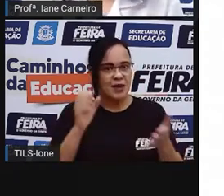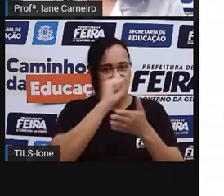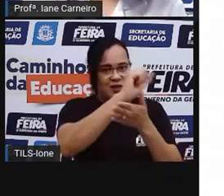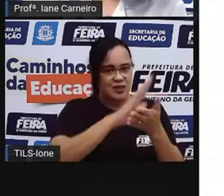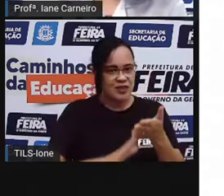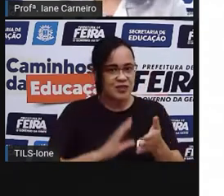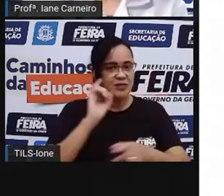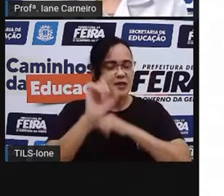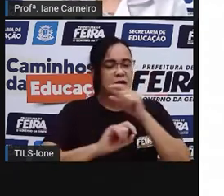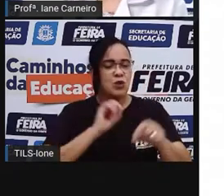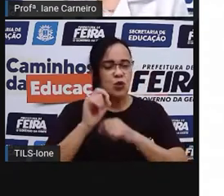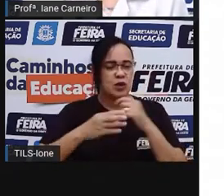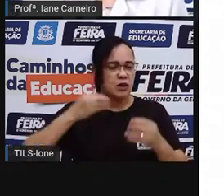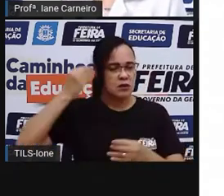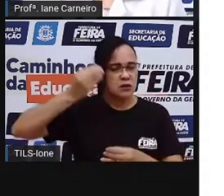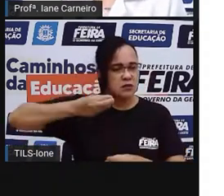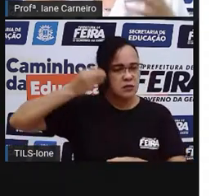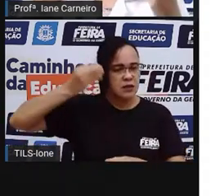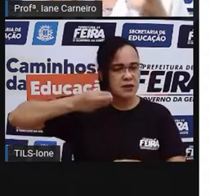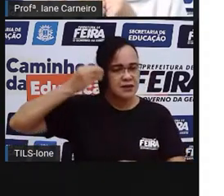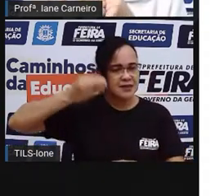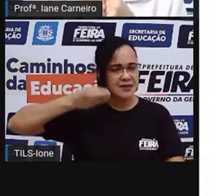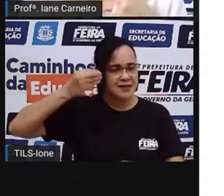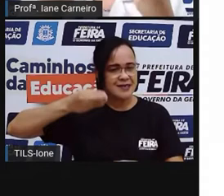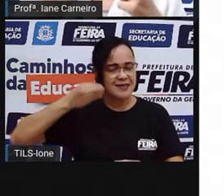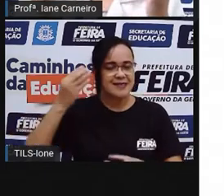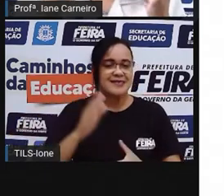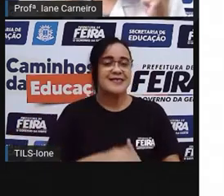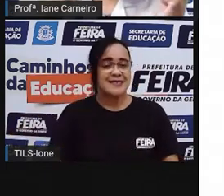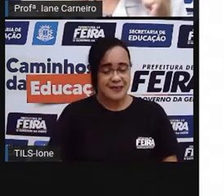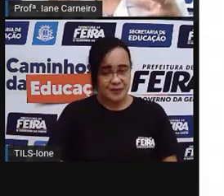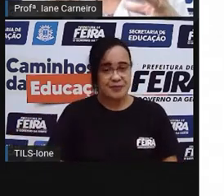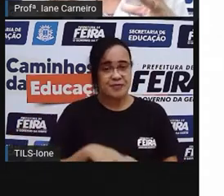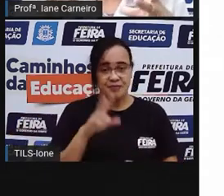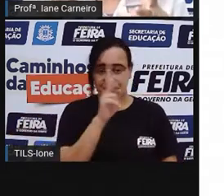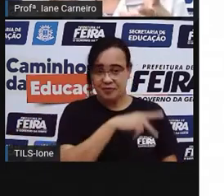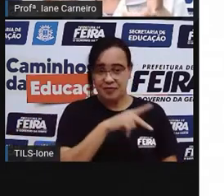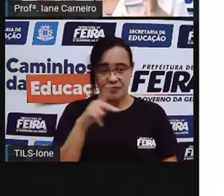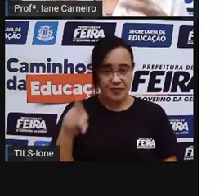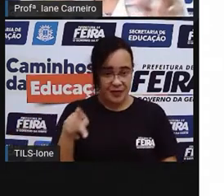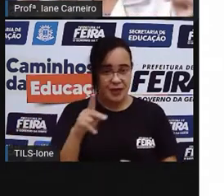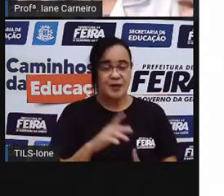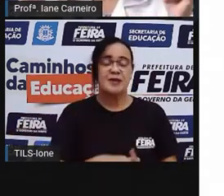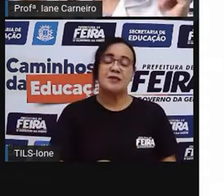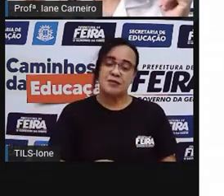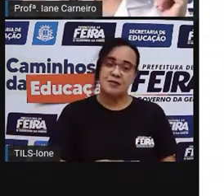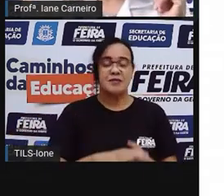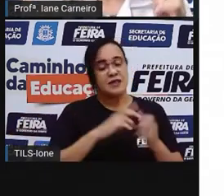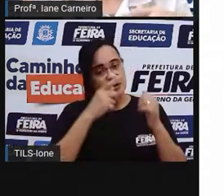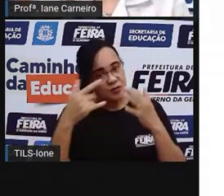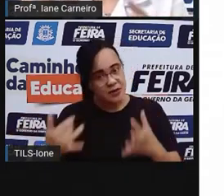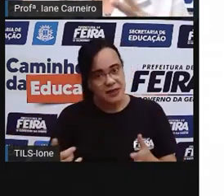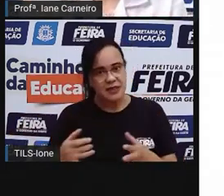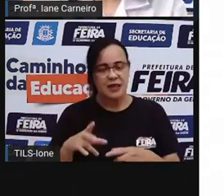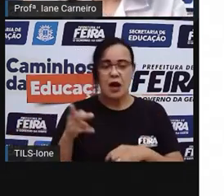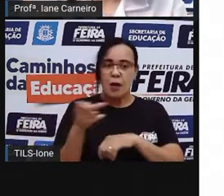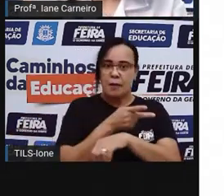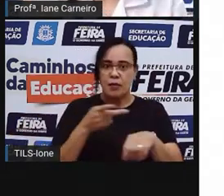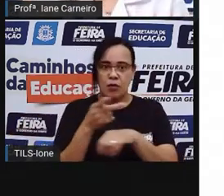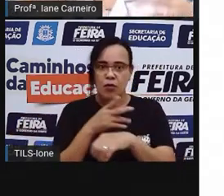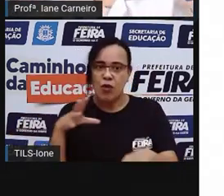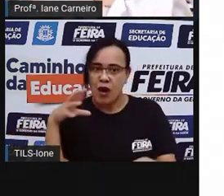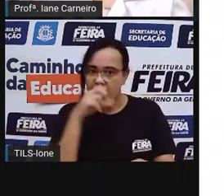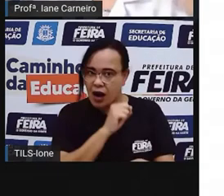experiência, tá bom? Então, a Pro era pra ter pedido pra vocês procurarem logo, mas dá tempo agora, enquanto a Pro tá aqui